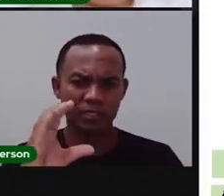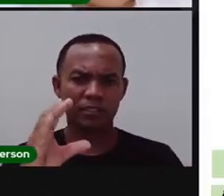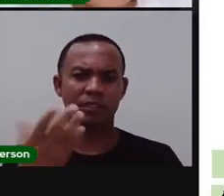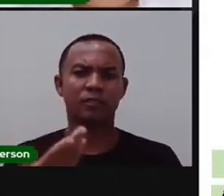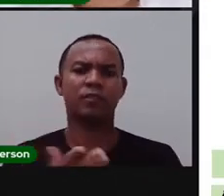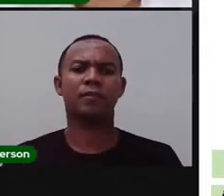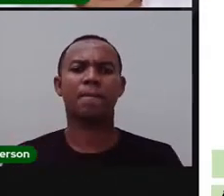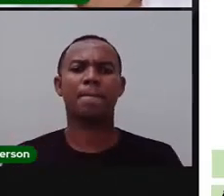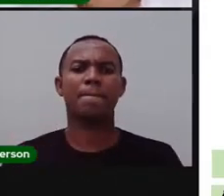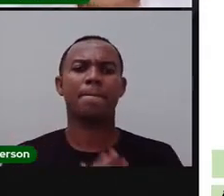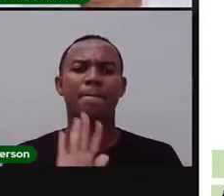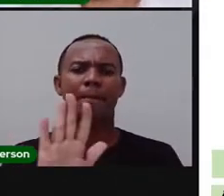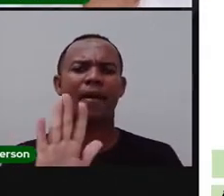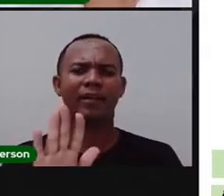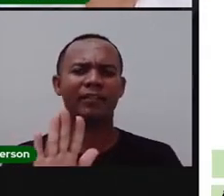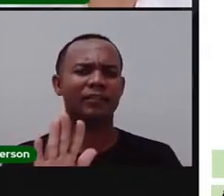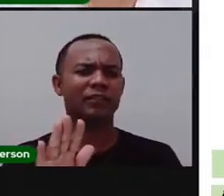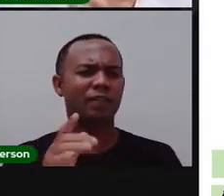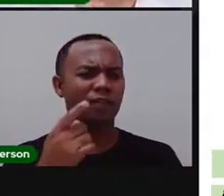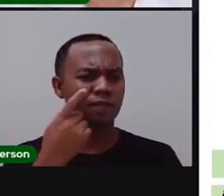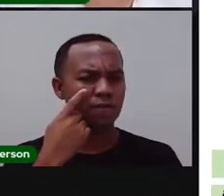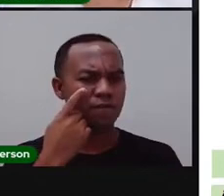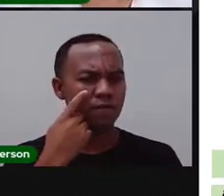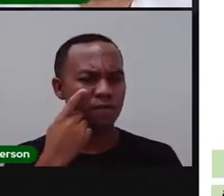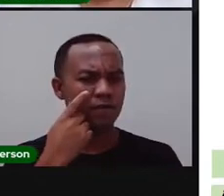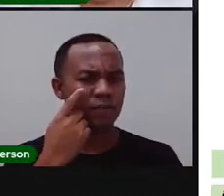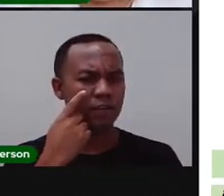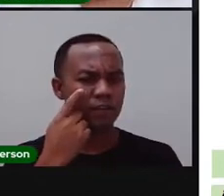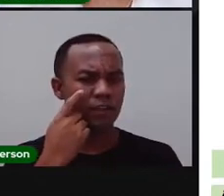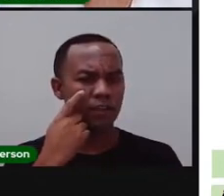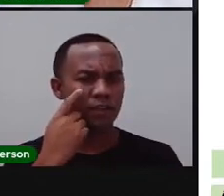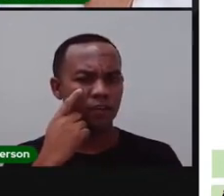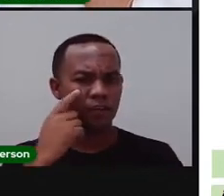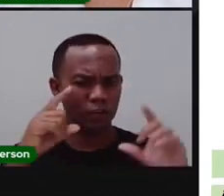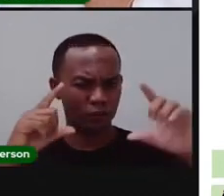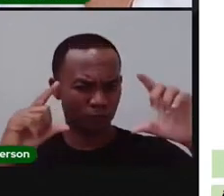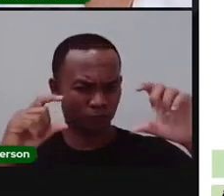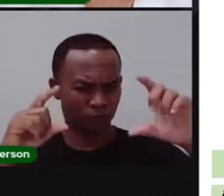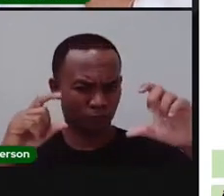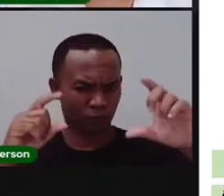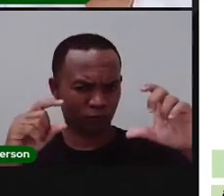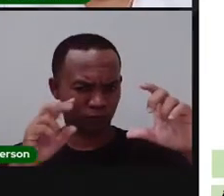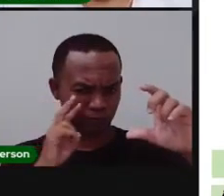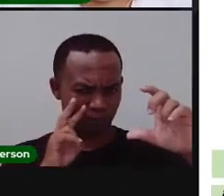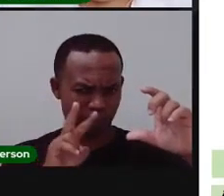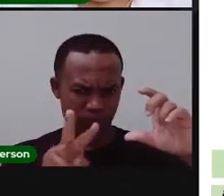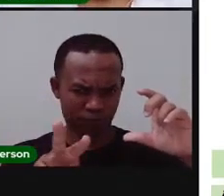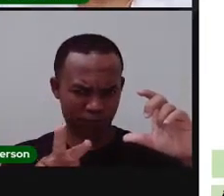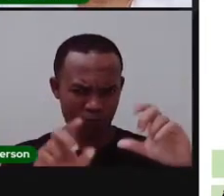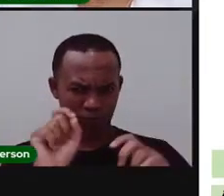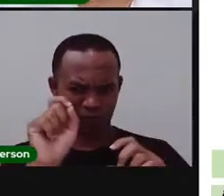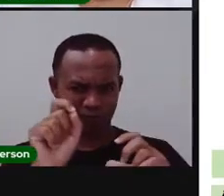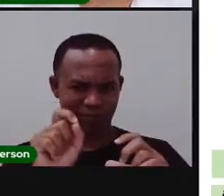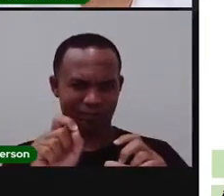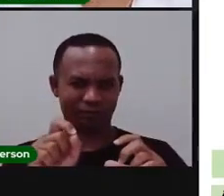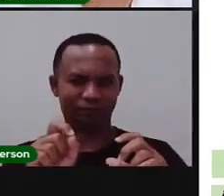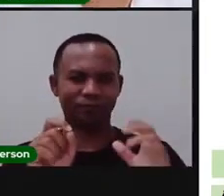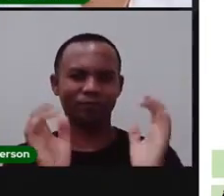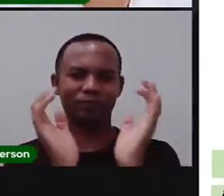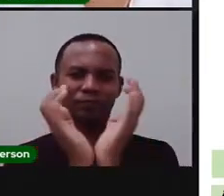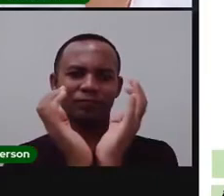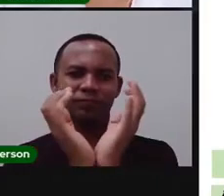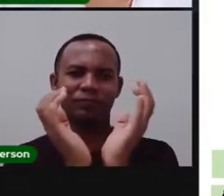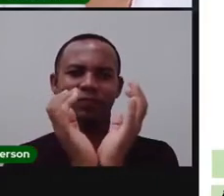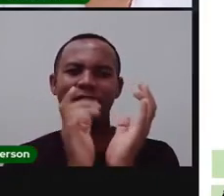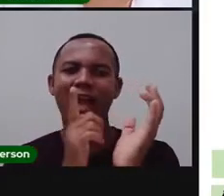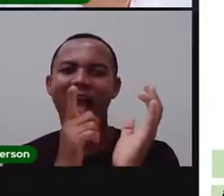tem uma coisa nessa imagem aí que eu acho que a maioria de vocês já visualizou. A Caixa d'Água do